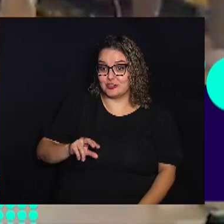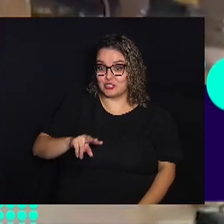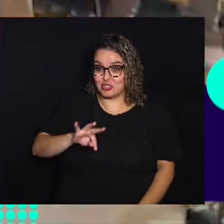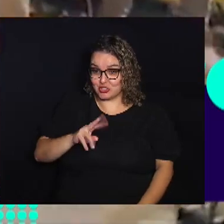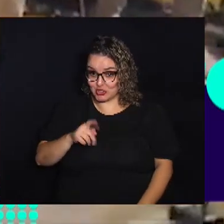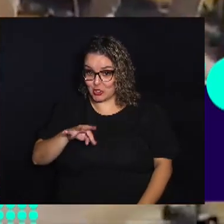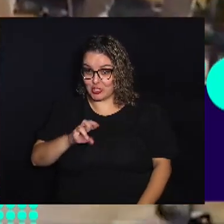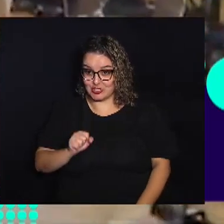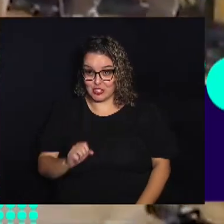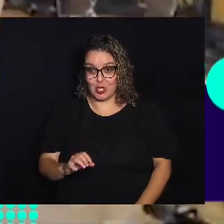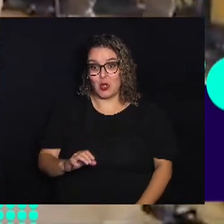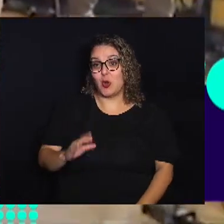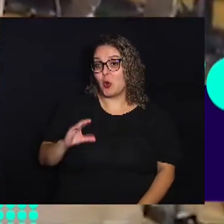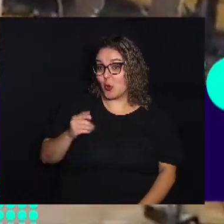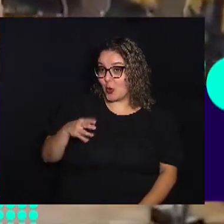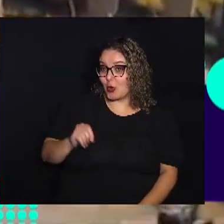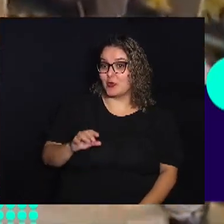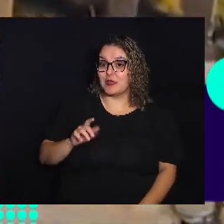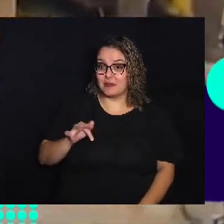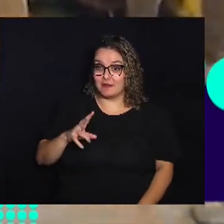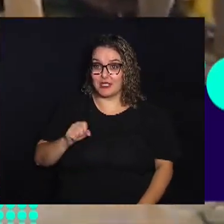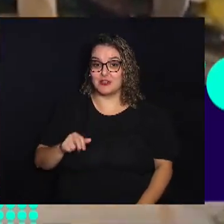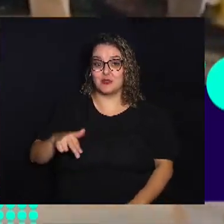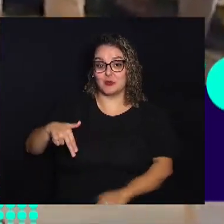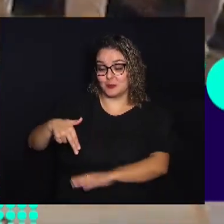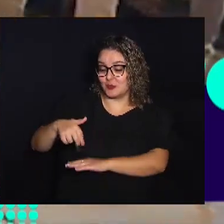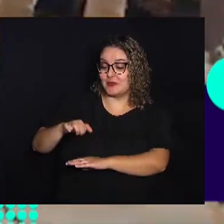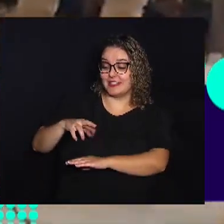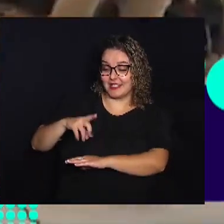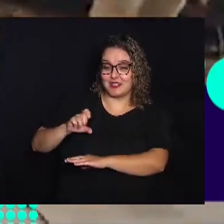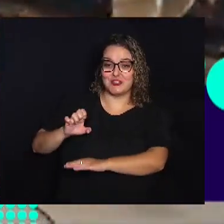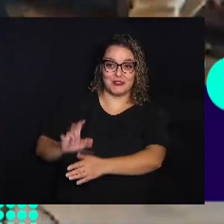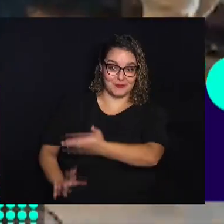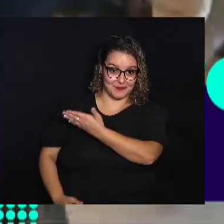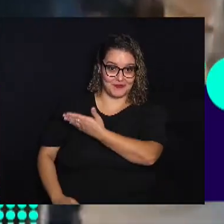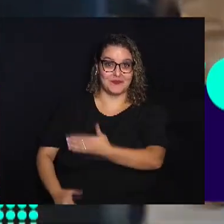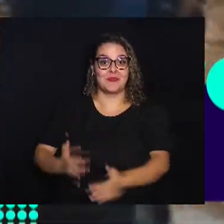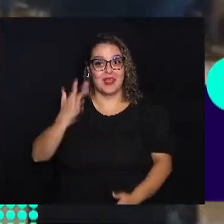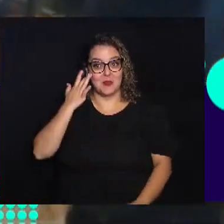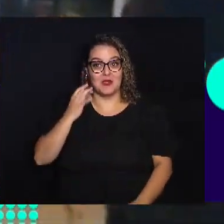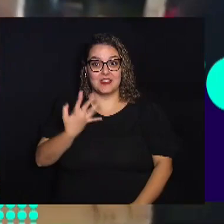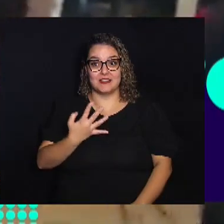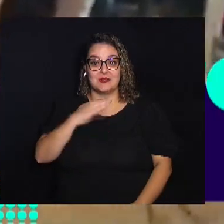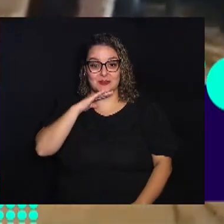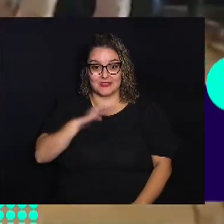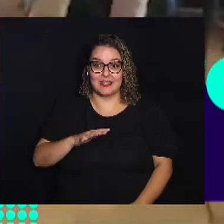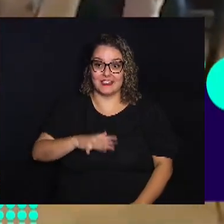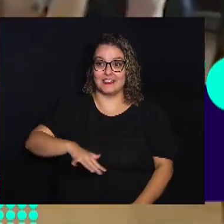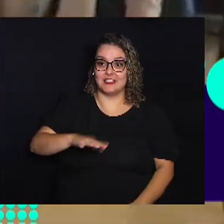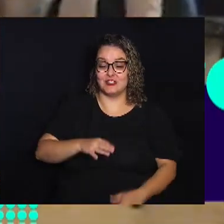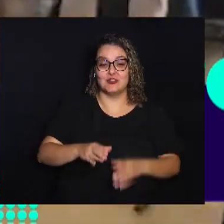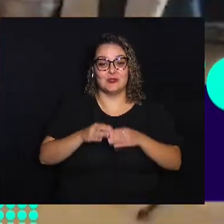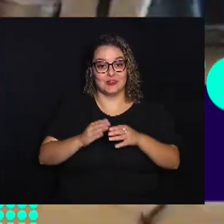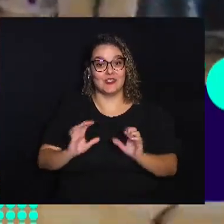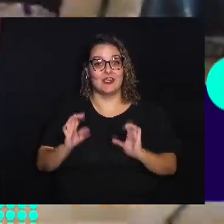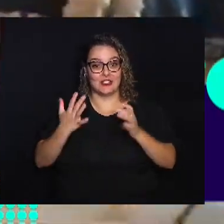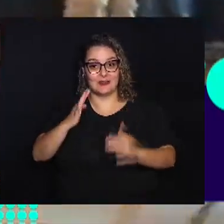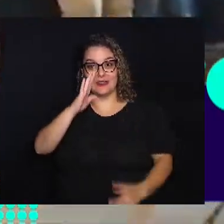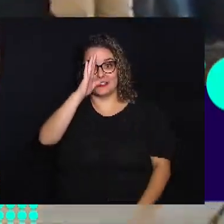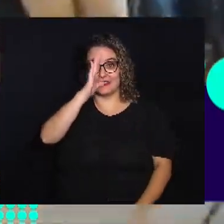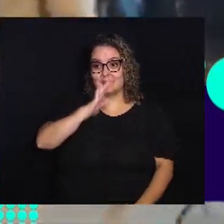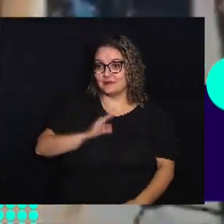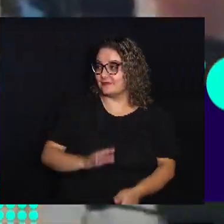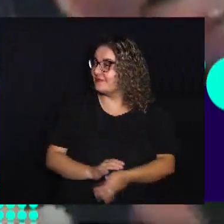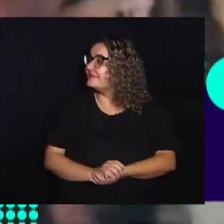Coco e Frevo Com Neide Nazaré Amanhã Às 4 da tarde Na área de convivência Evento gratuito